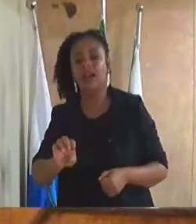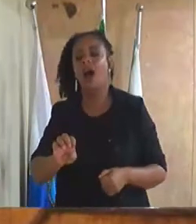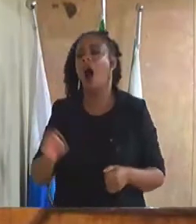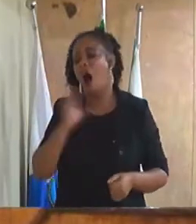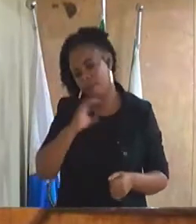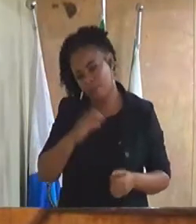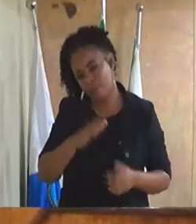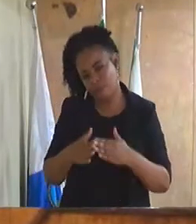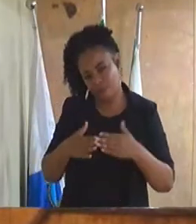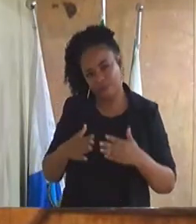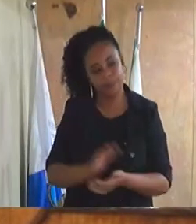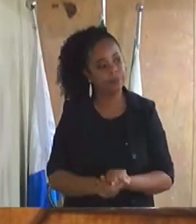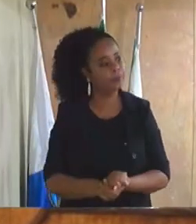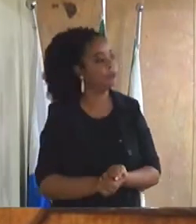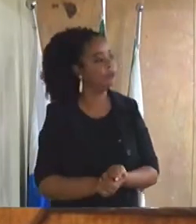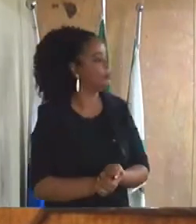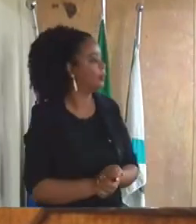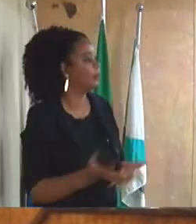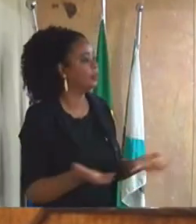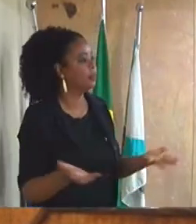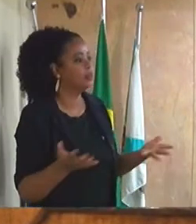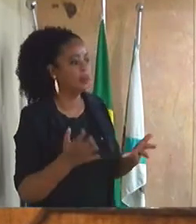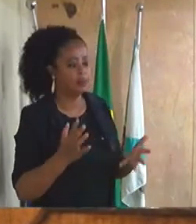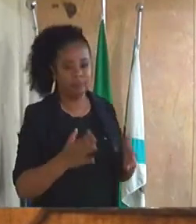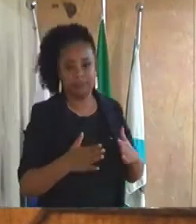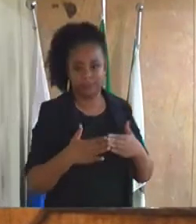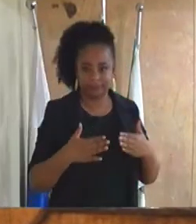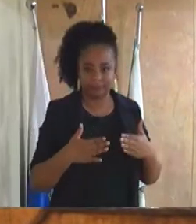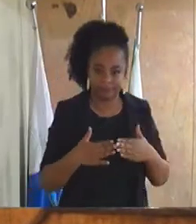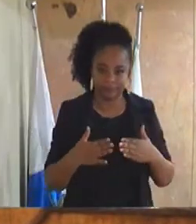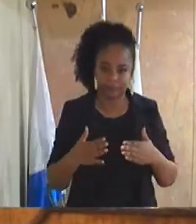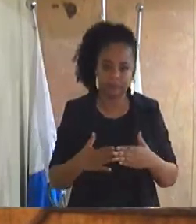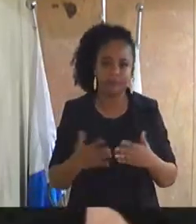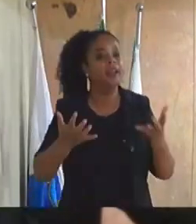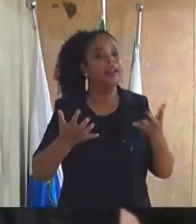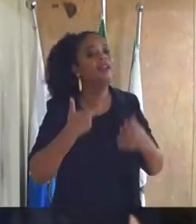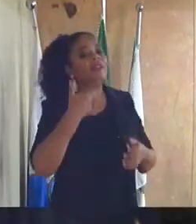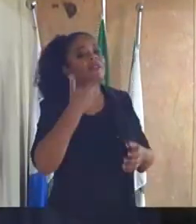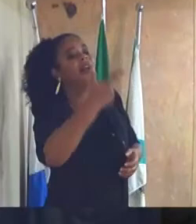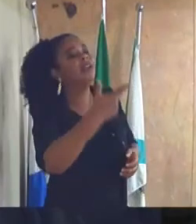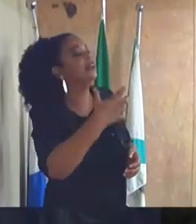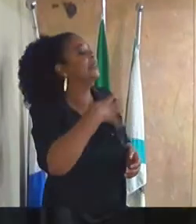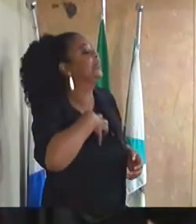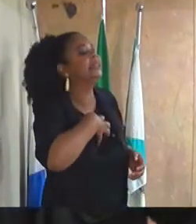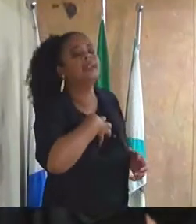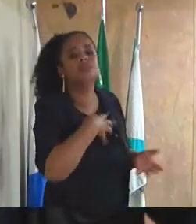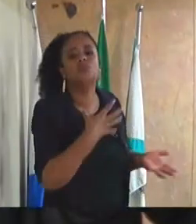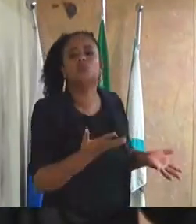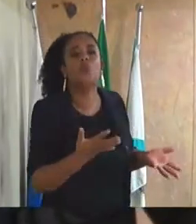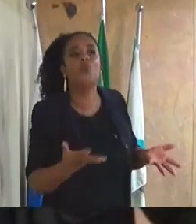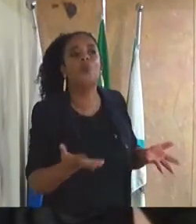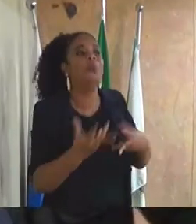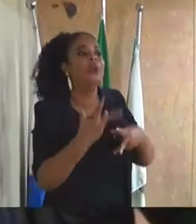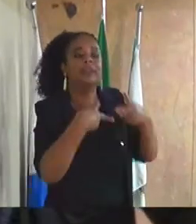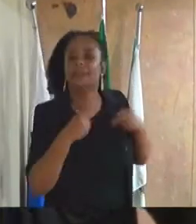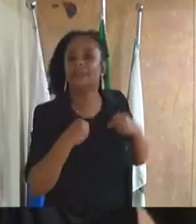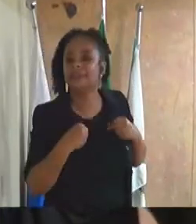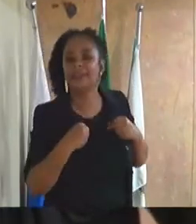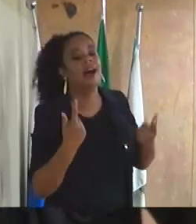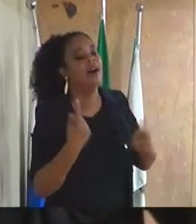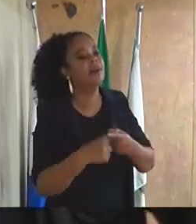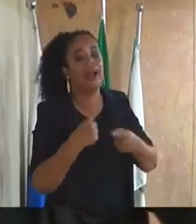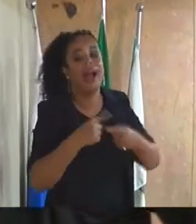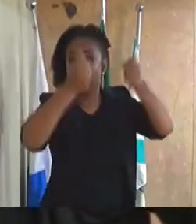agradeço a benevolência de vossa excelência e dizer que me sinto contemplado com a com